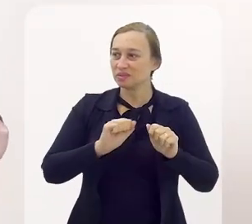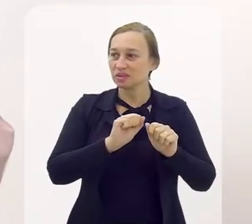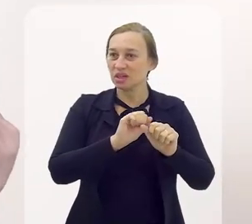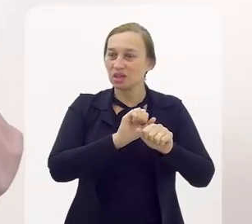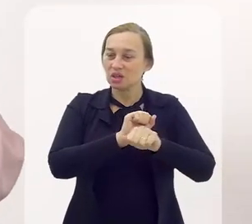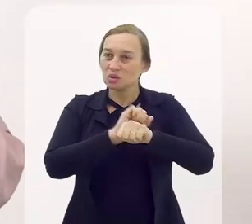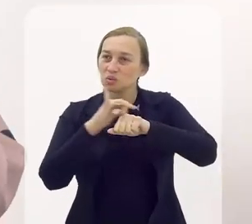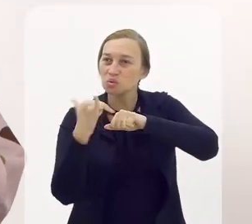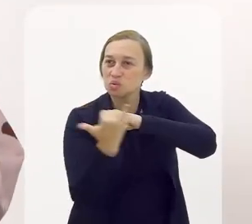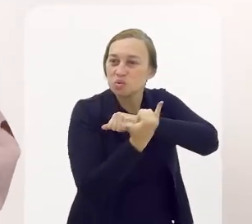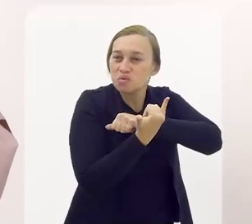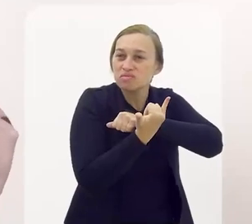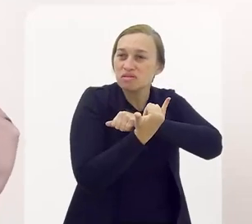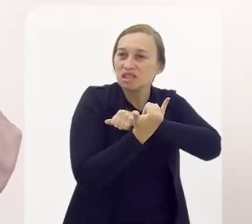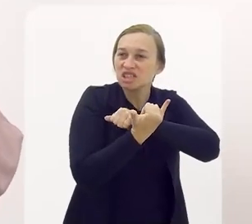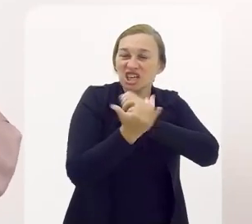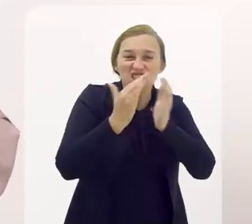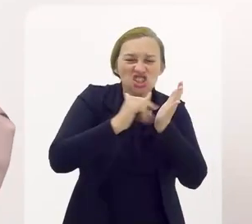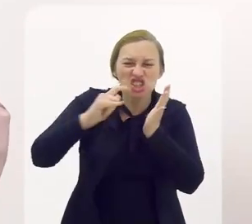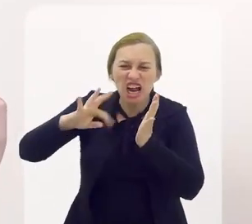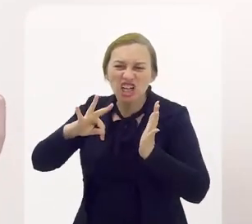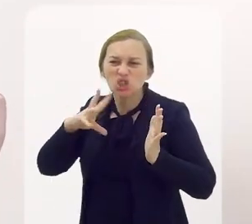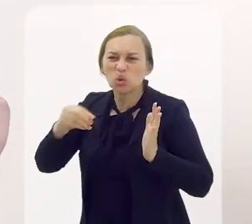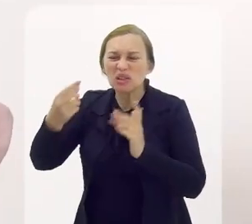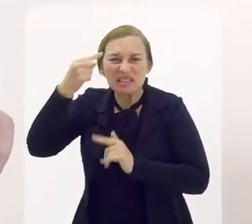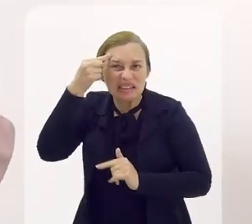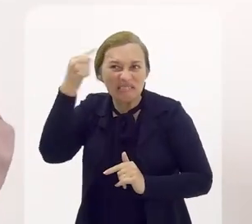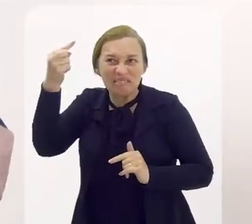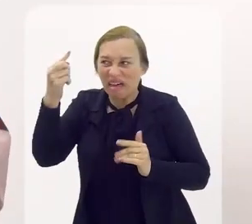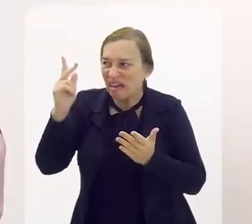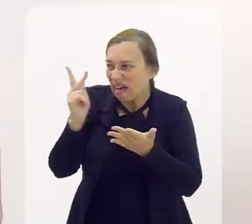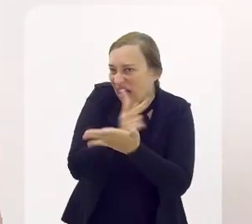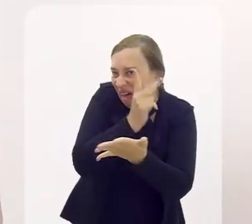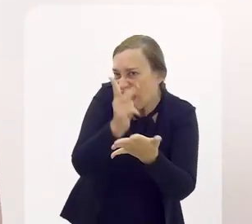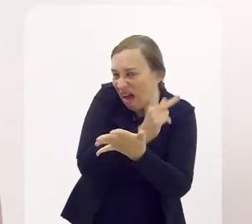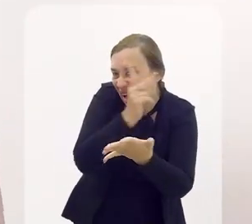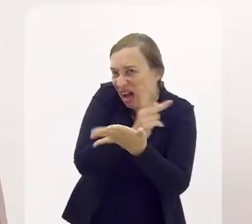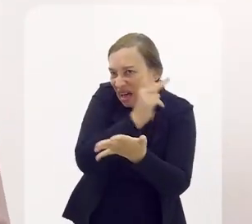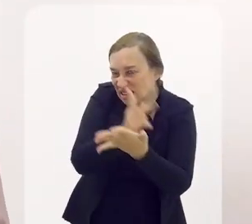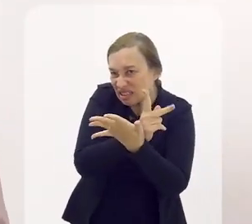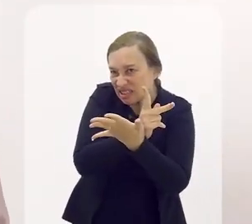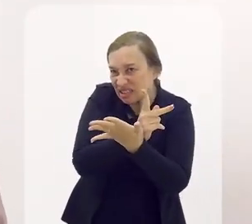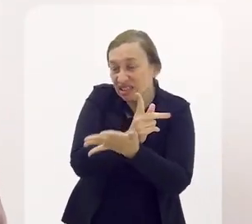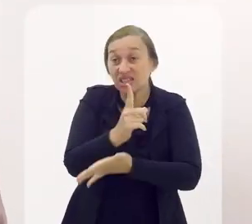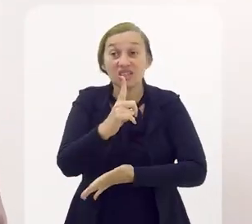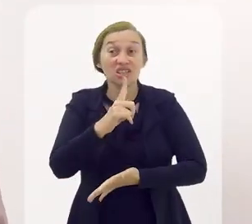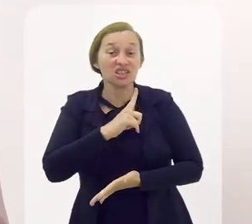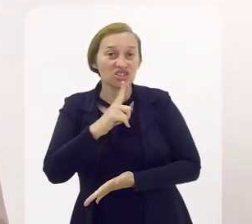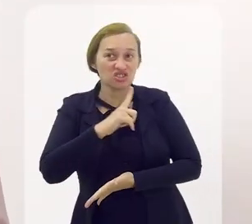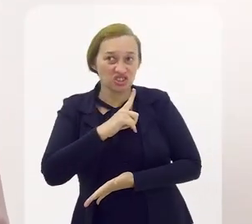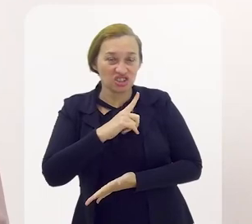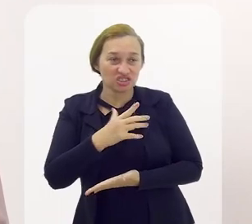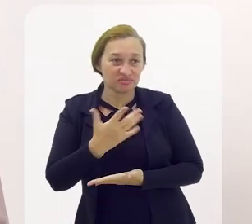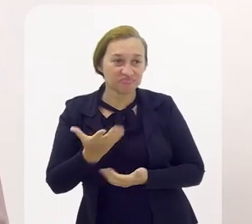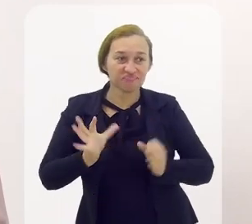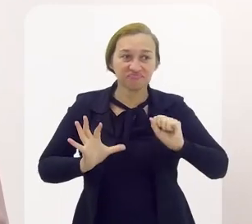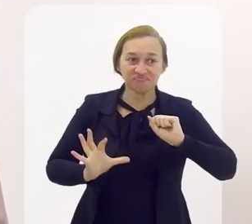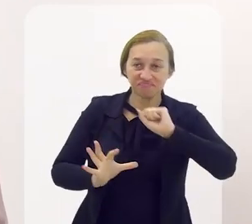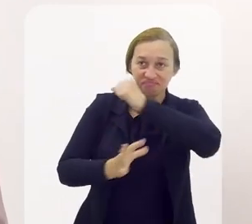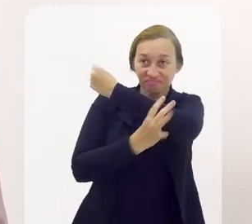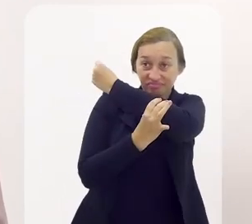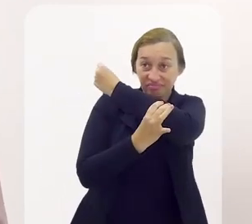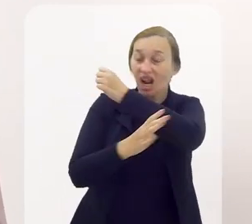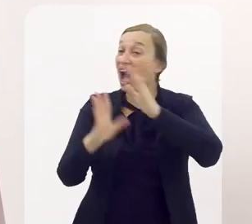desconstruir essa ideia totalmente errada que se tinha dessa entidade.